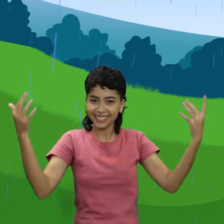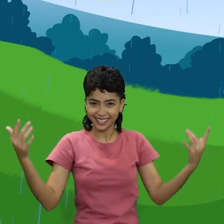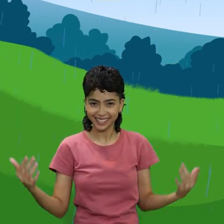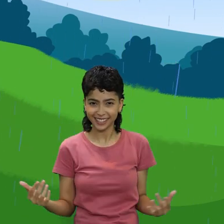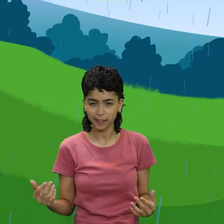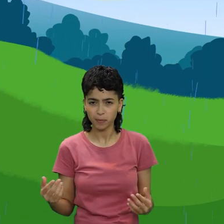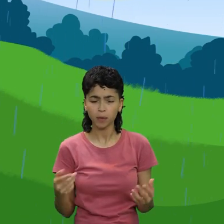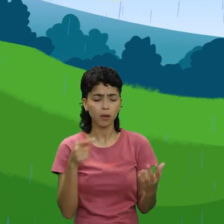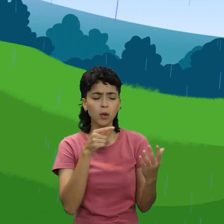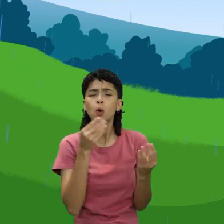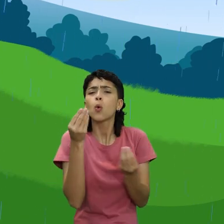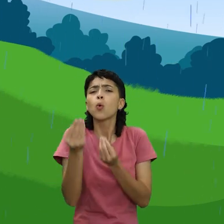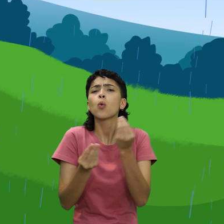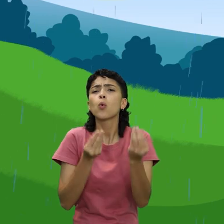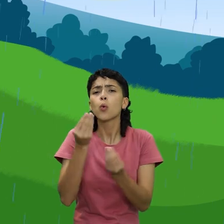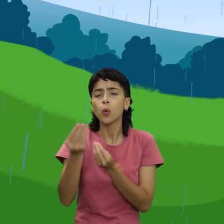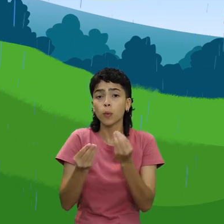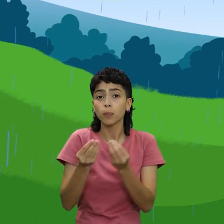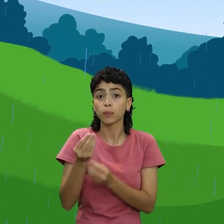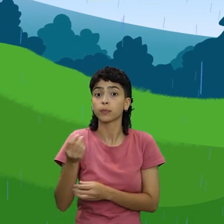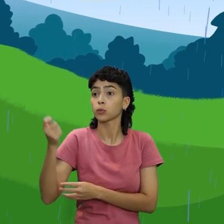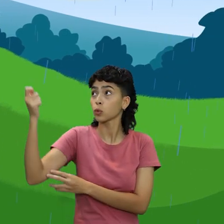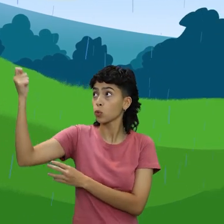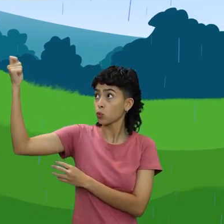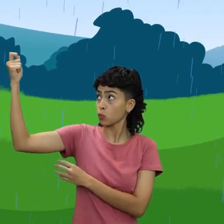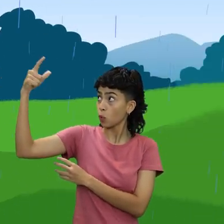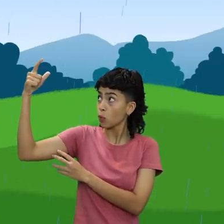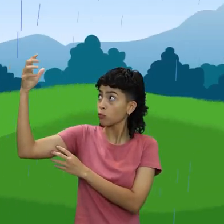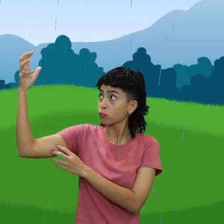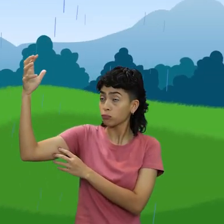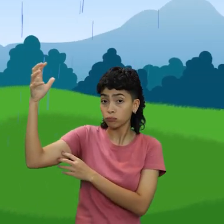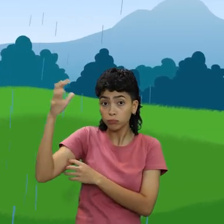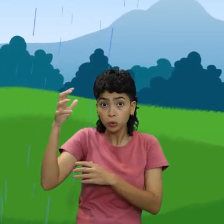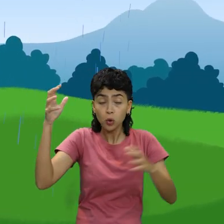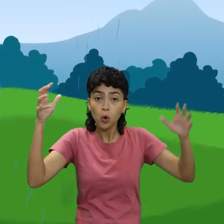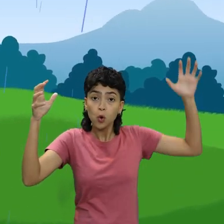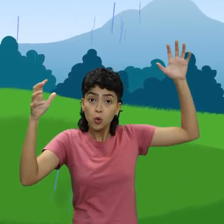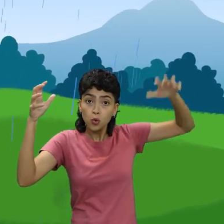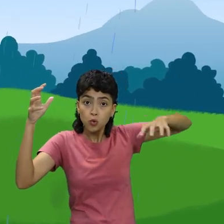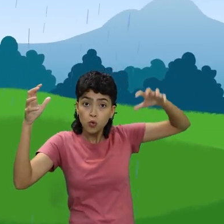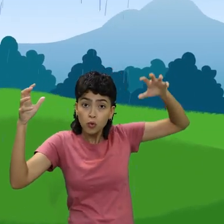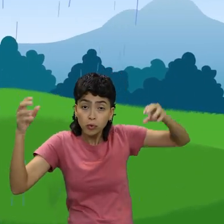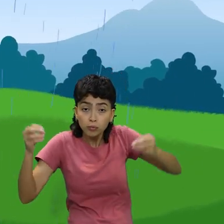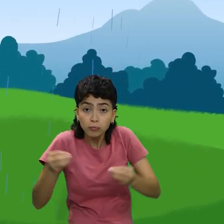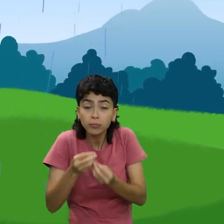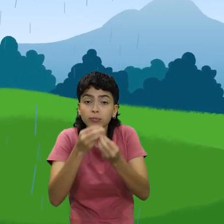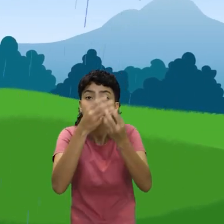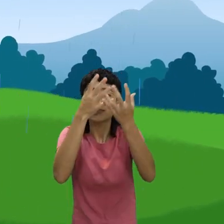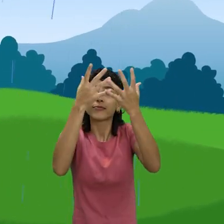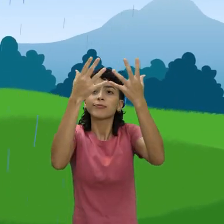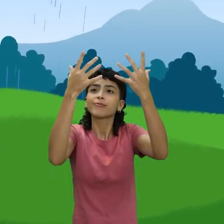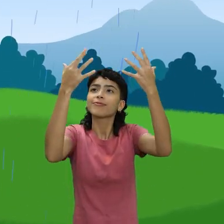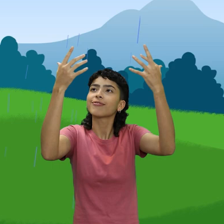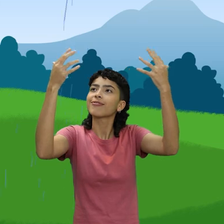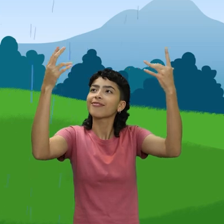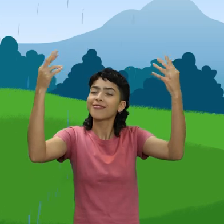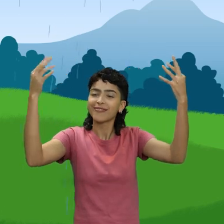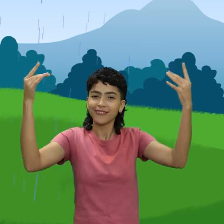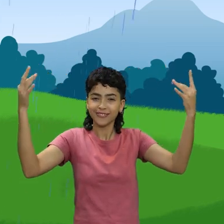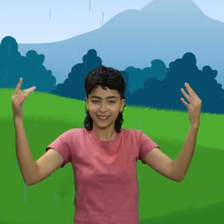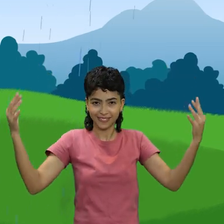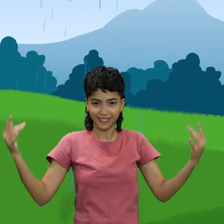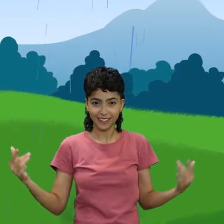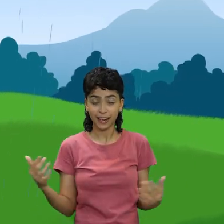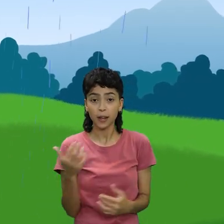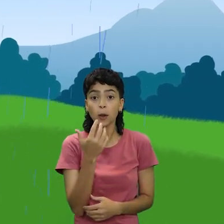Você sabe como se forma um arco-íris? É o efeito de refração da luz do sol. Que quer dizer que a luz branca do sol em